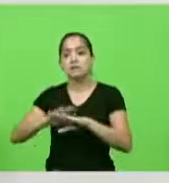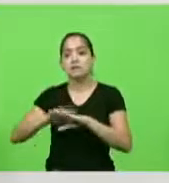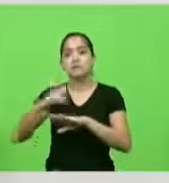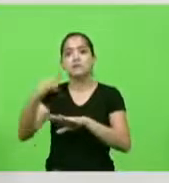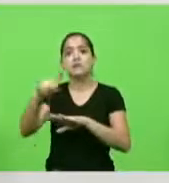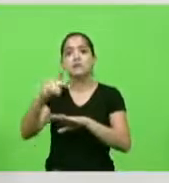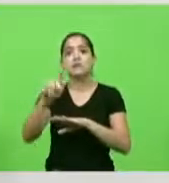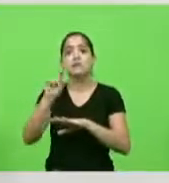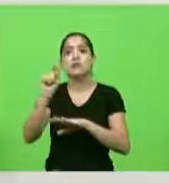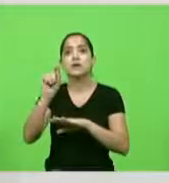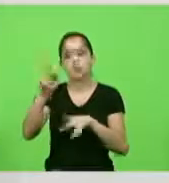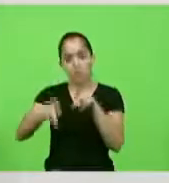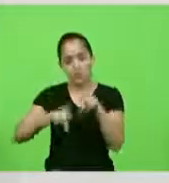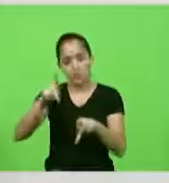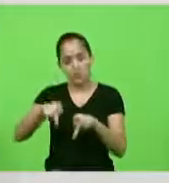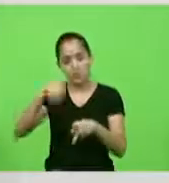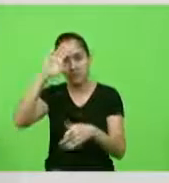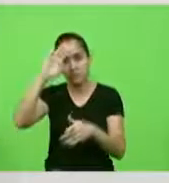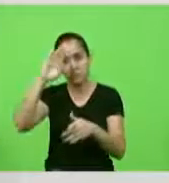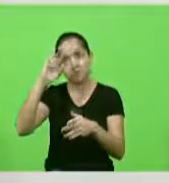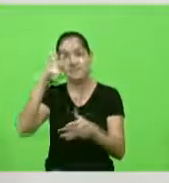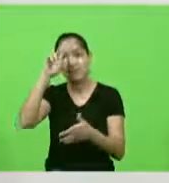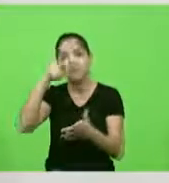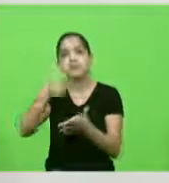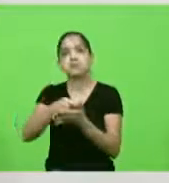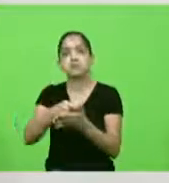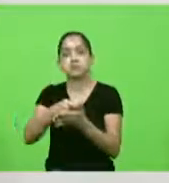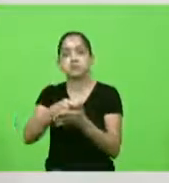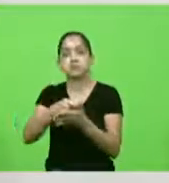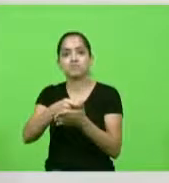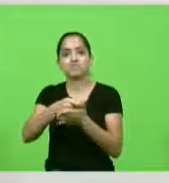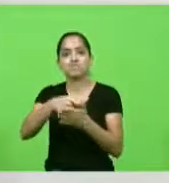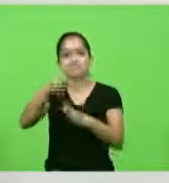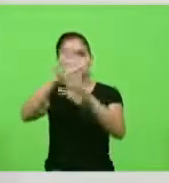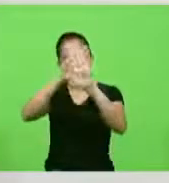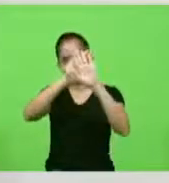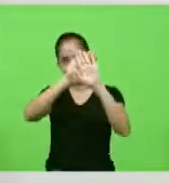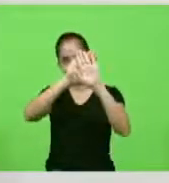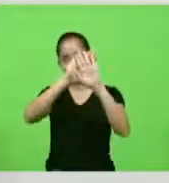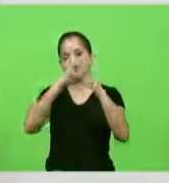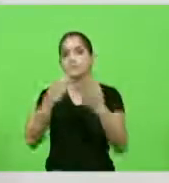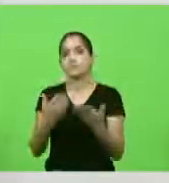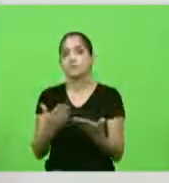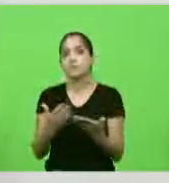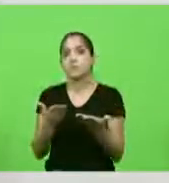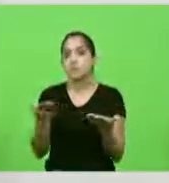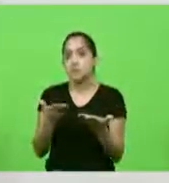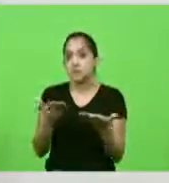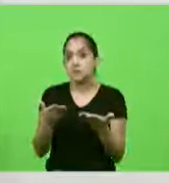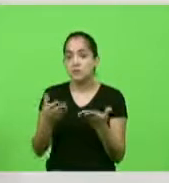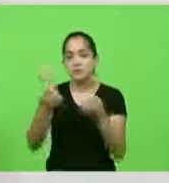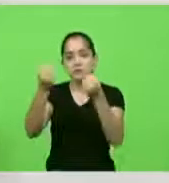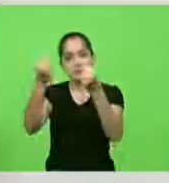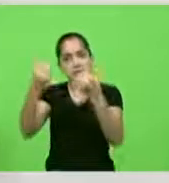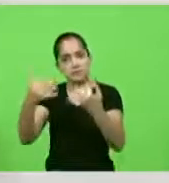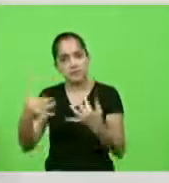Cristo acabou crucificado faço esta digressão